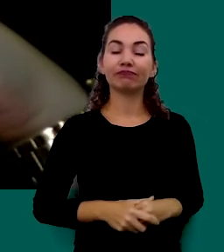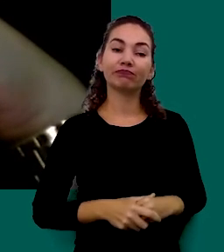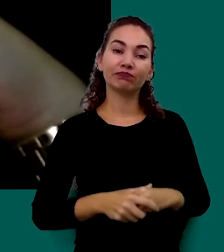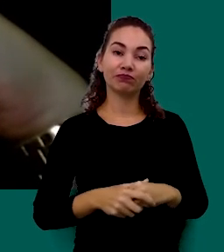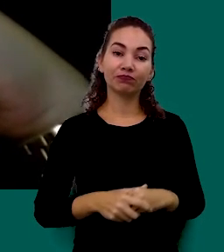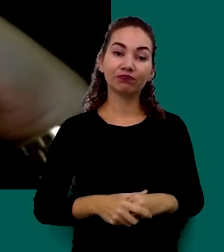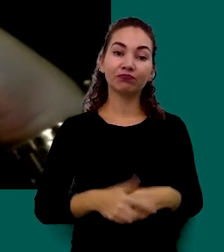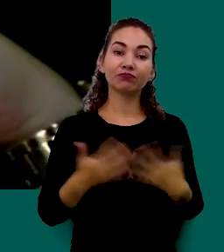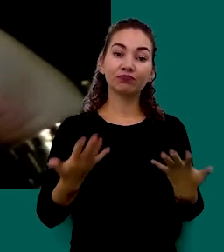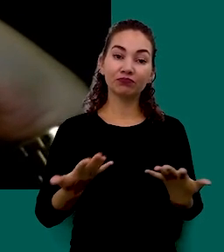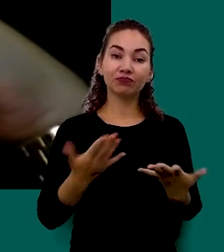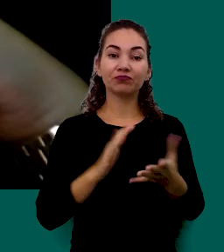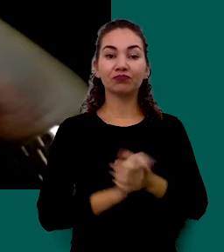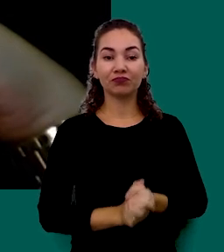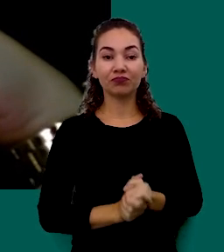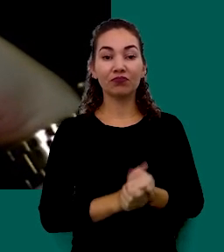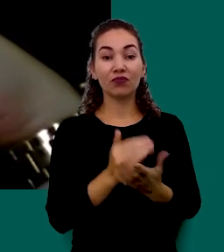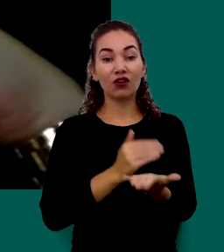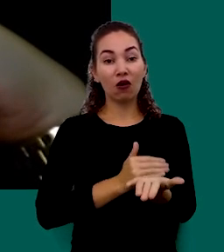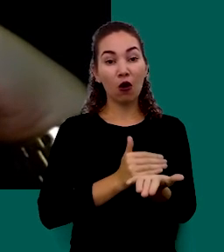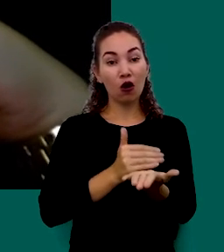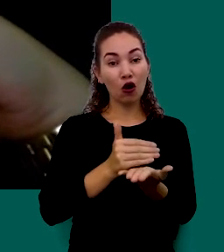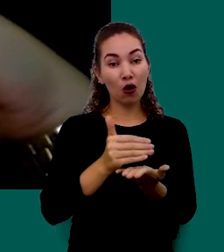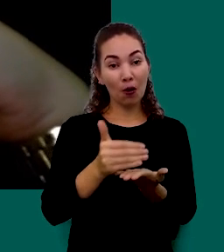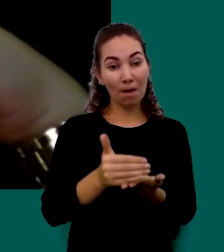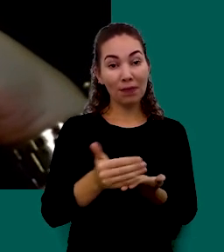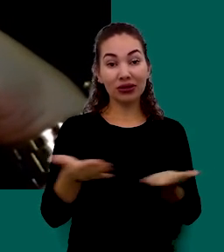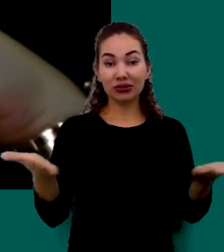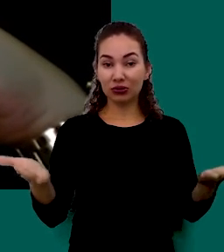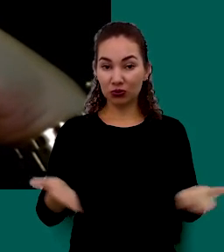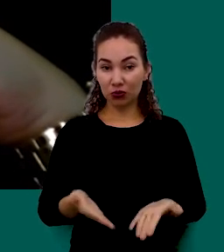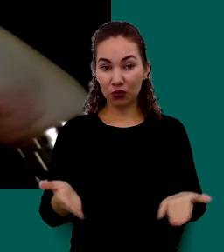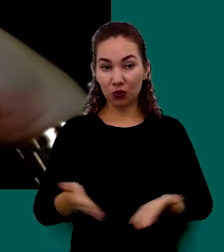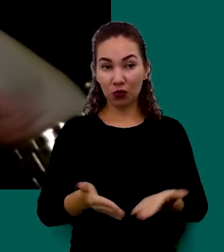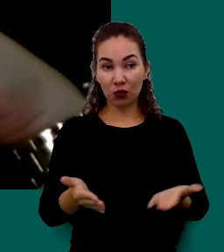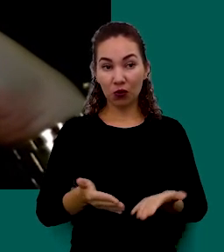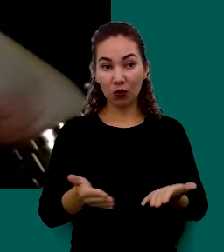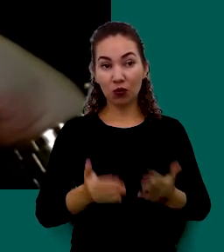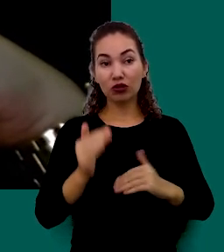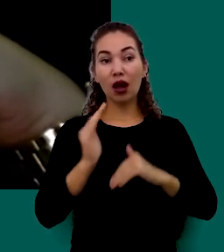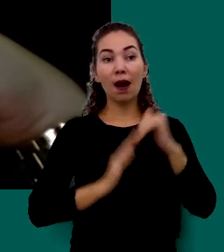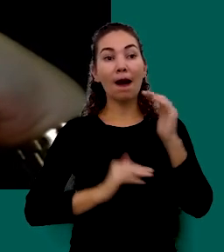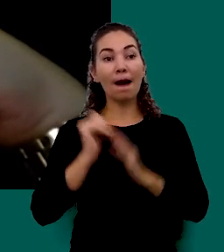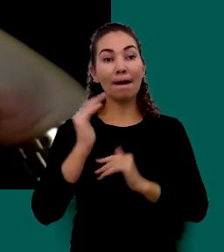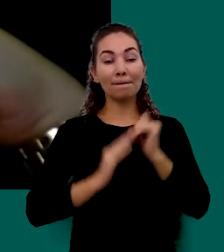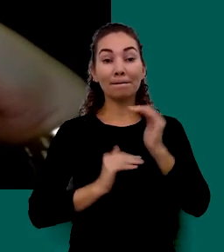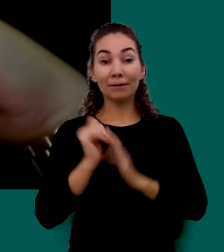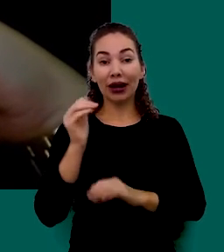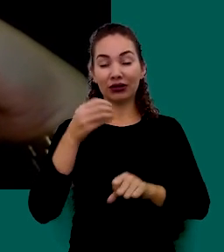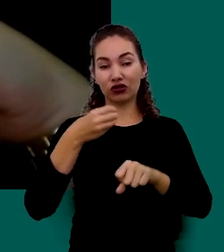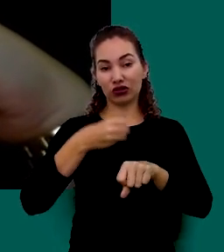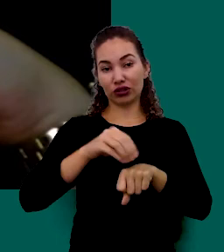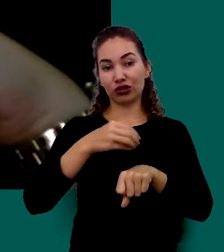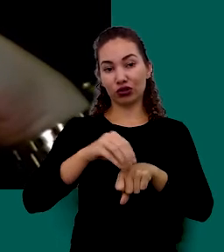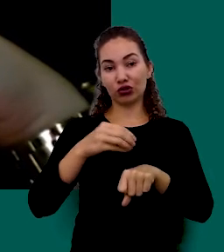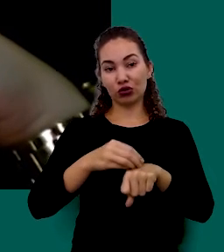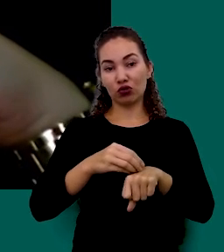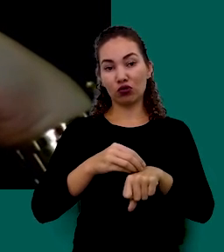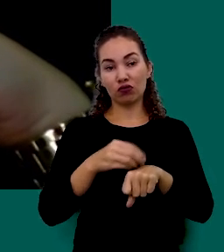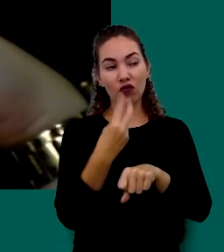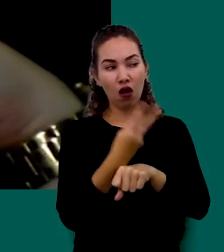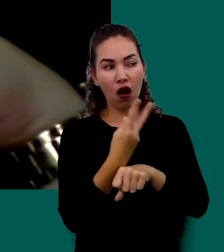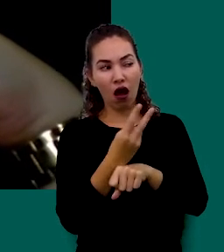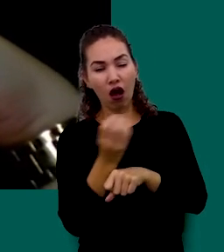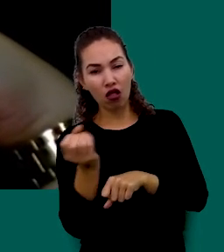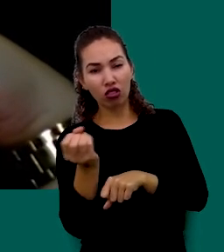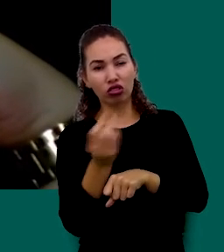Então Pessoal Comecem A partir De Hoje A Pôr Em Prática Essas Dicas Busquem Novos